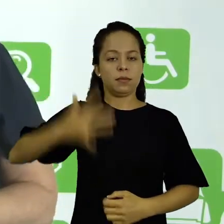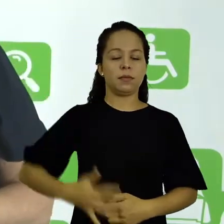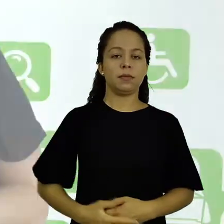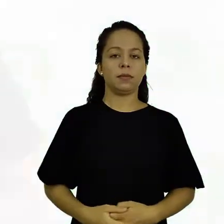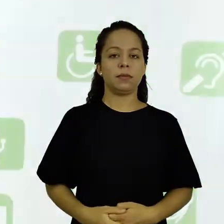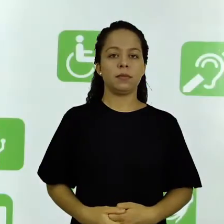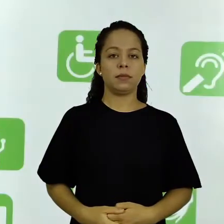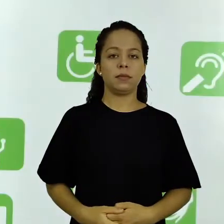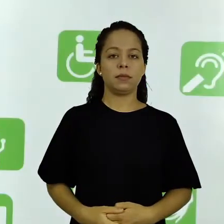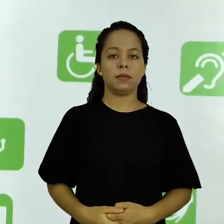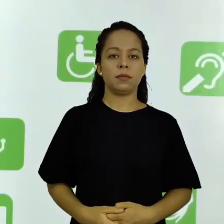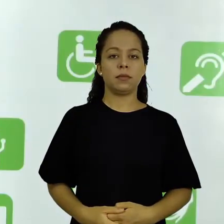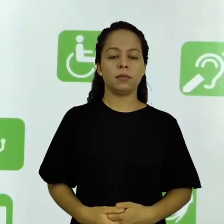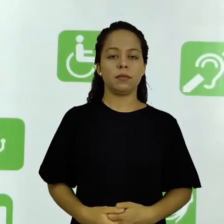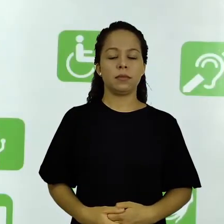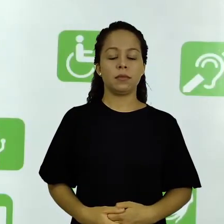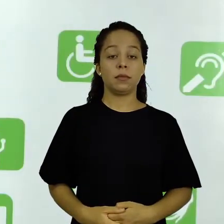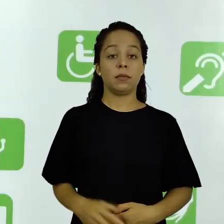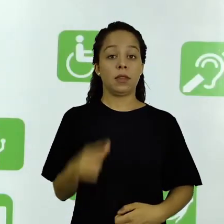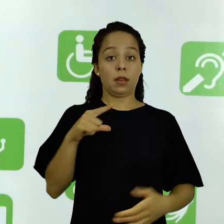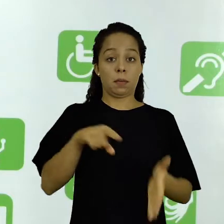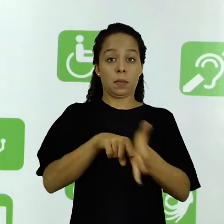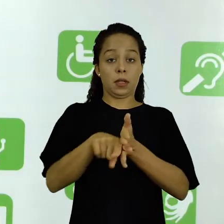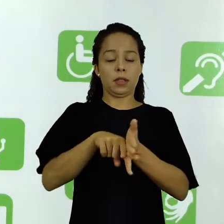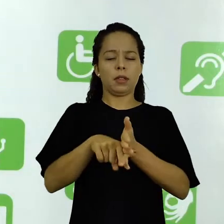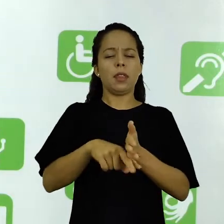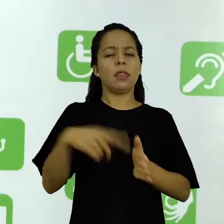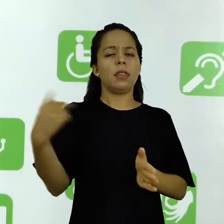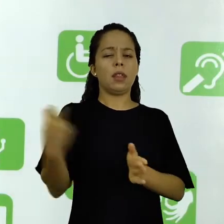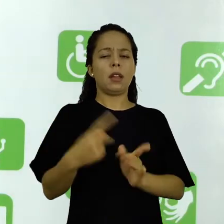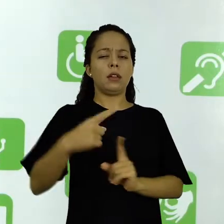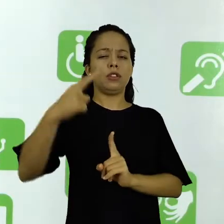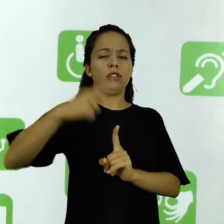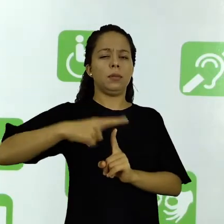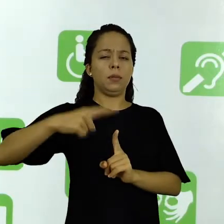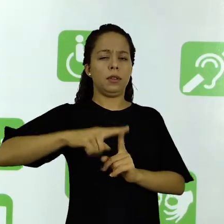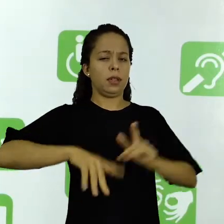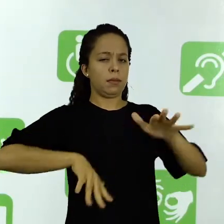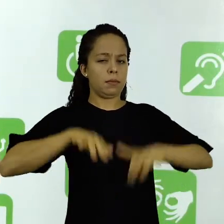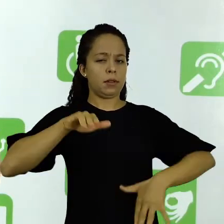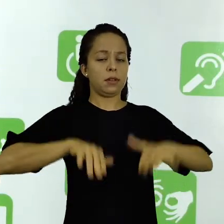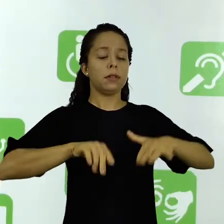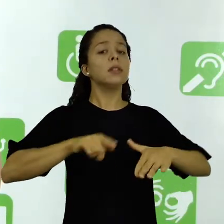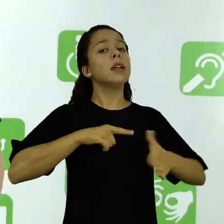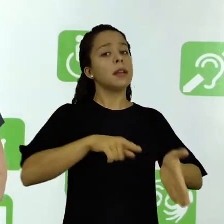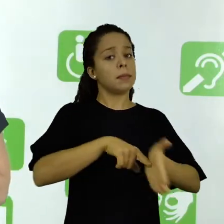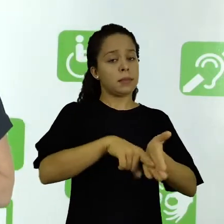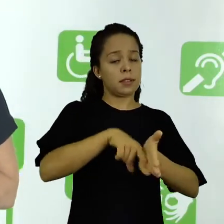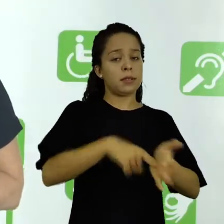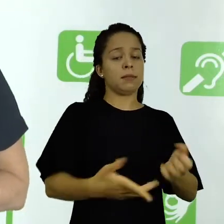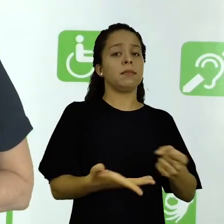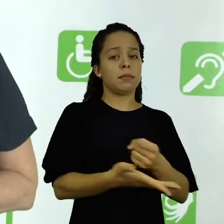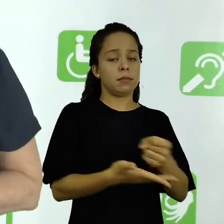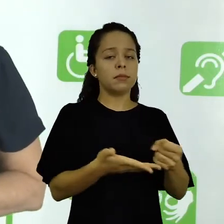de toda a humanidade. De acordo com a natureza da pesquisa, as pesquisas